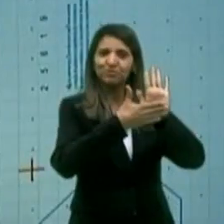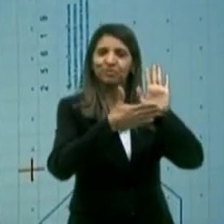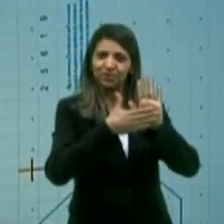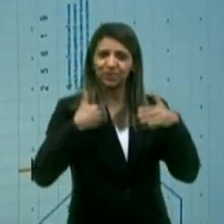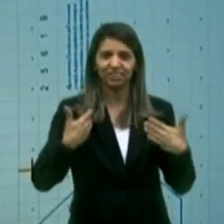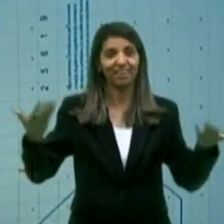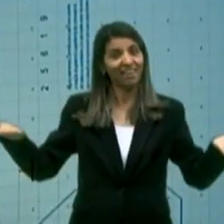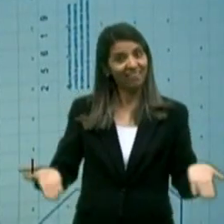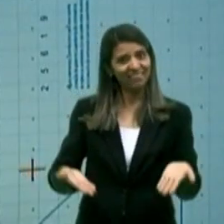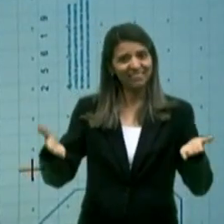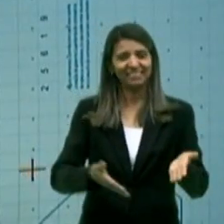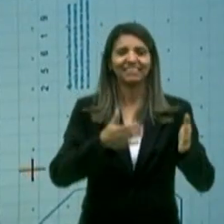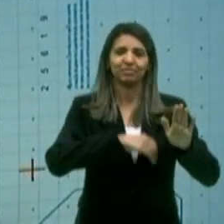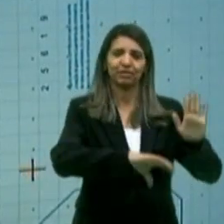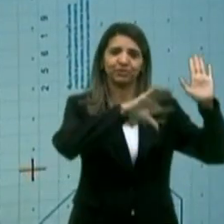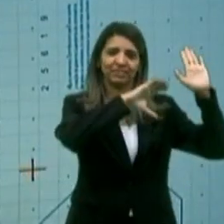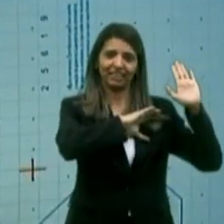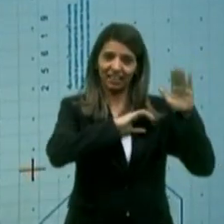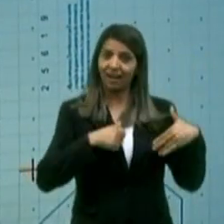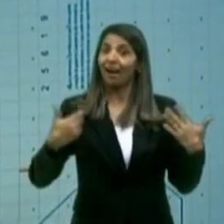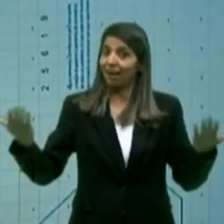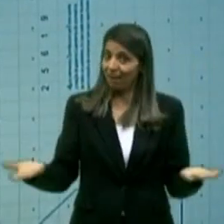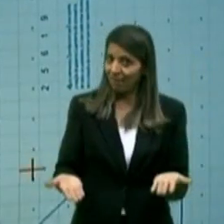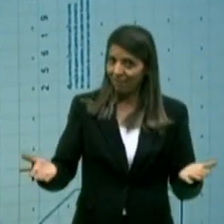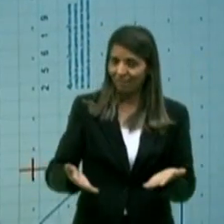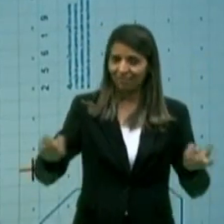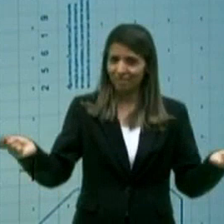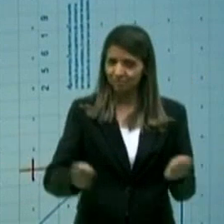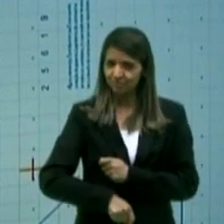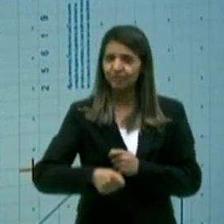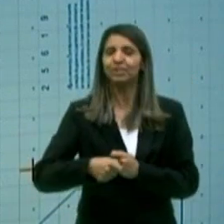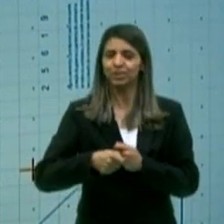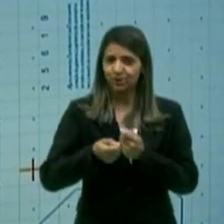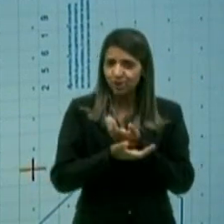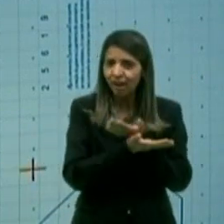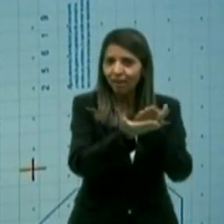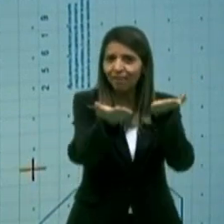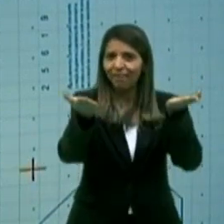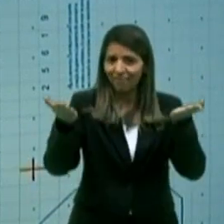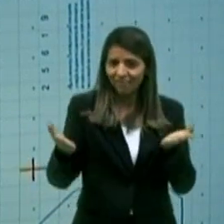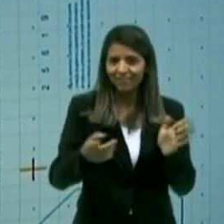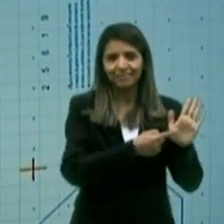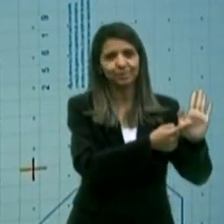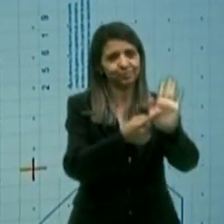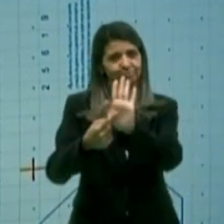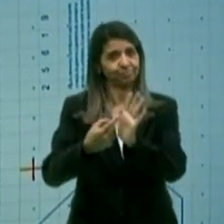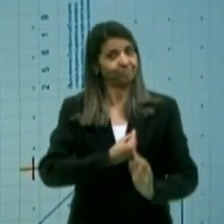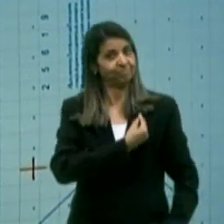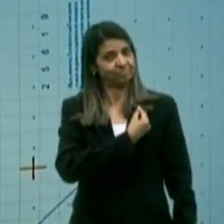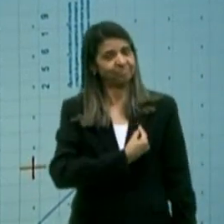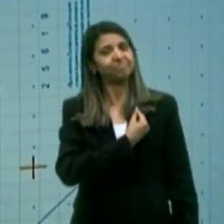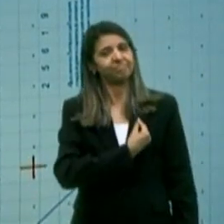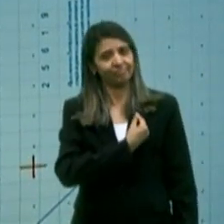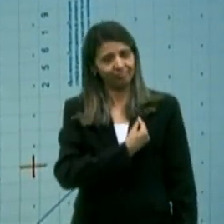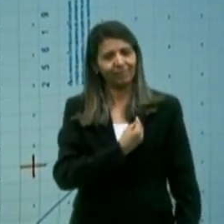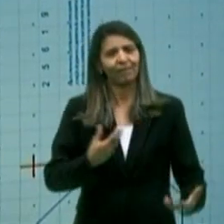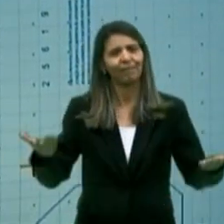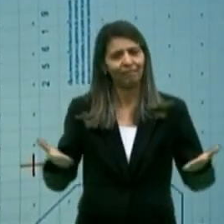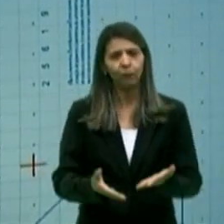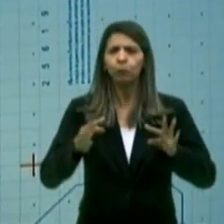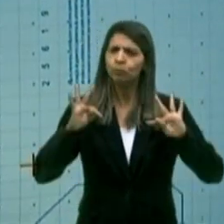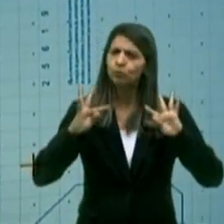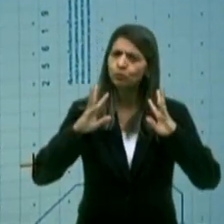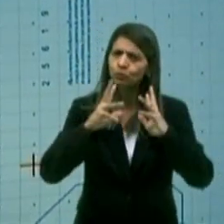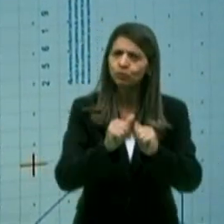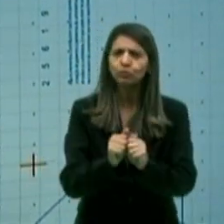pelos candidatos. E vamos então, à apresentação deles que estão presentes, reforçar que todos